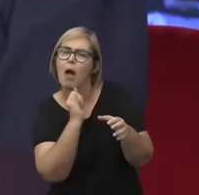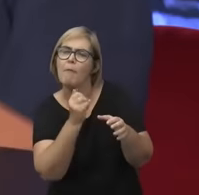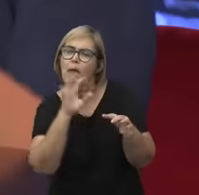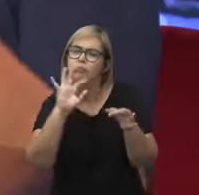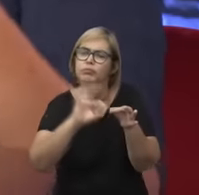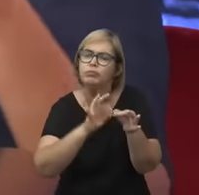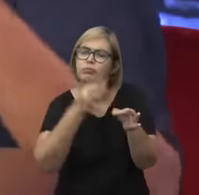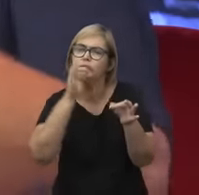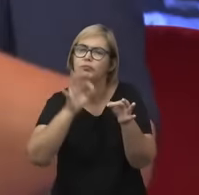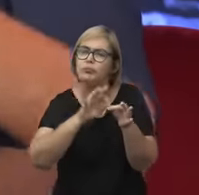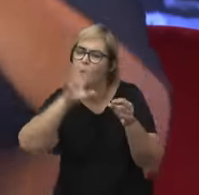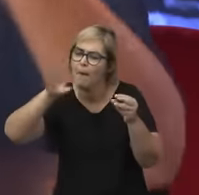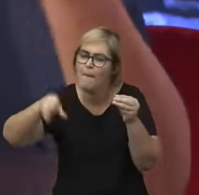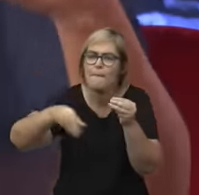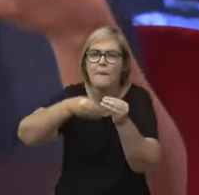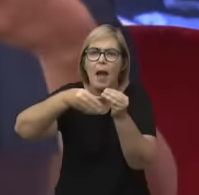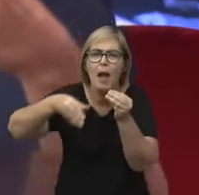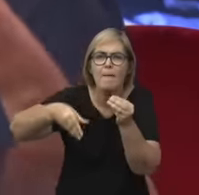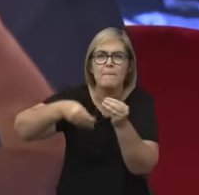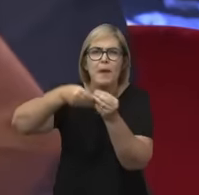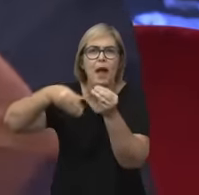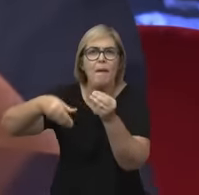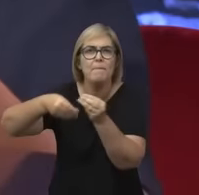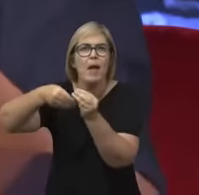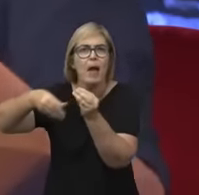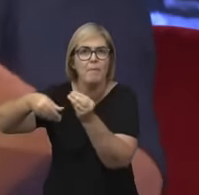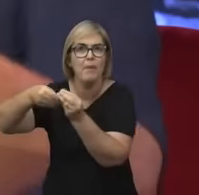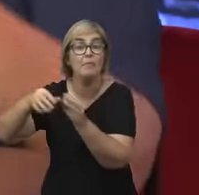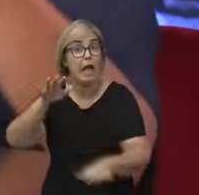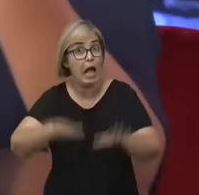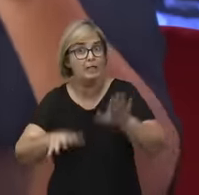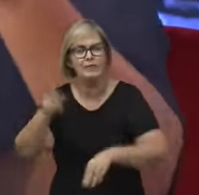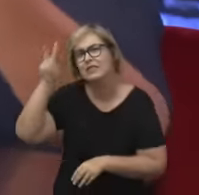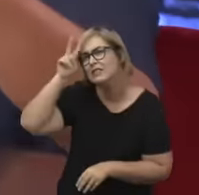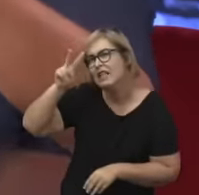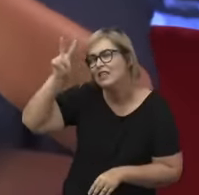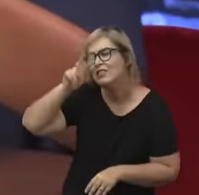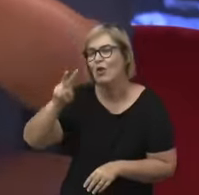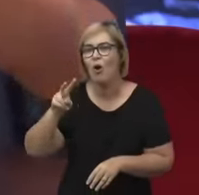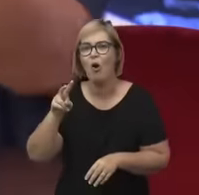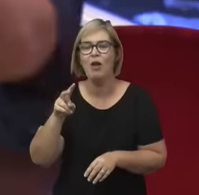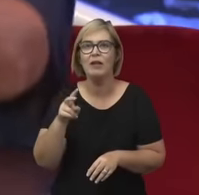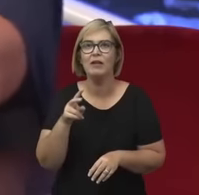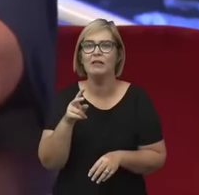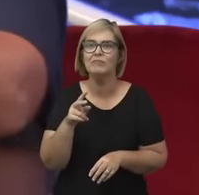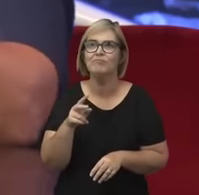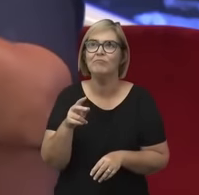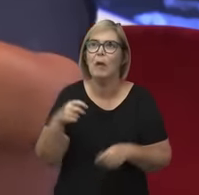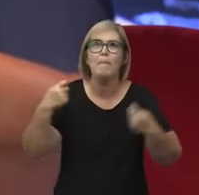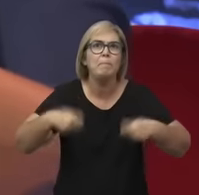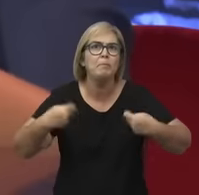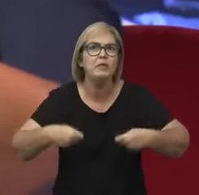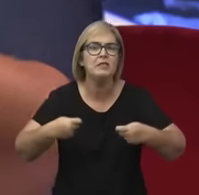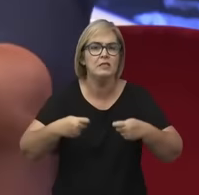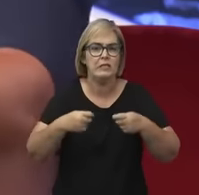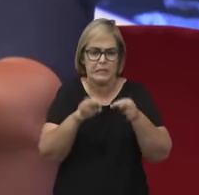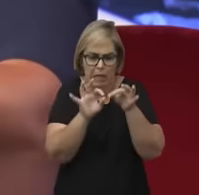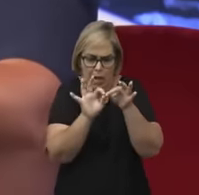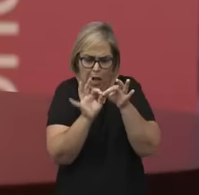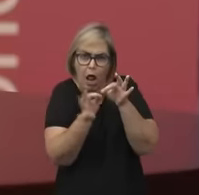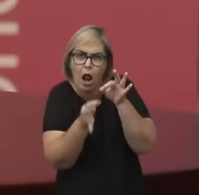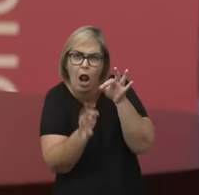E aí, às vezes, aquela história, naquele tecido, precisa ser ampliada e você amplia.